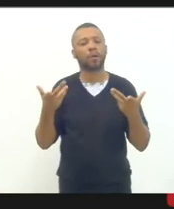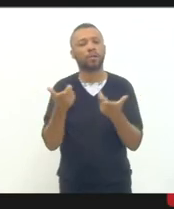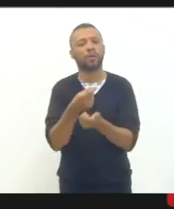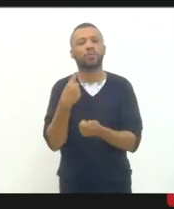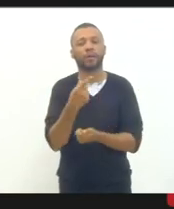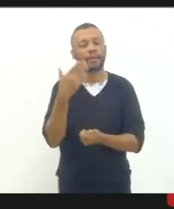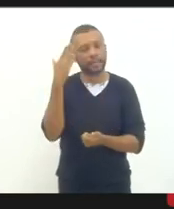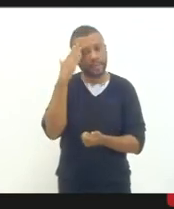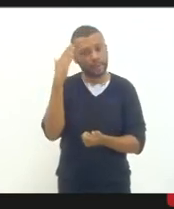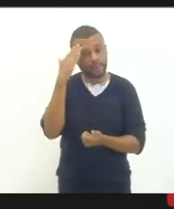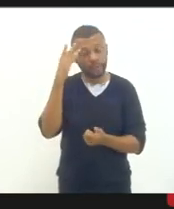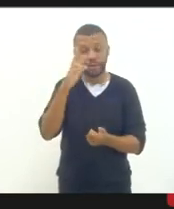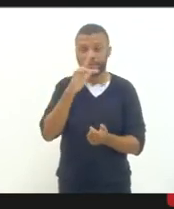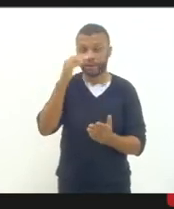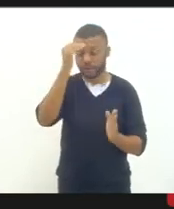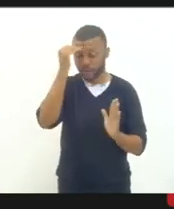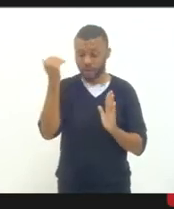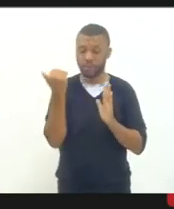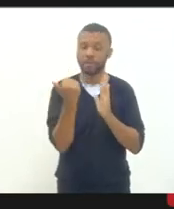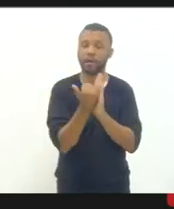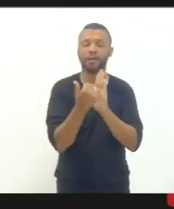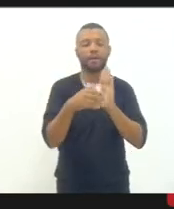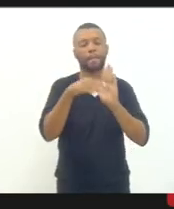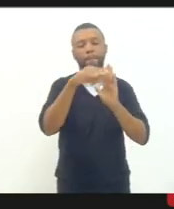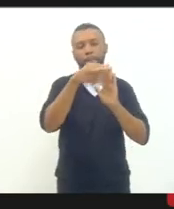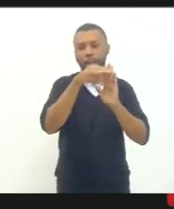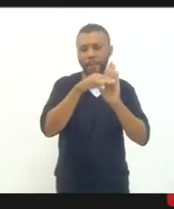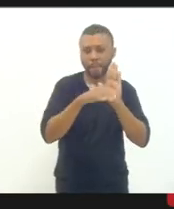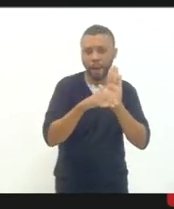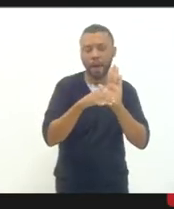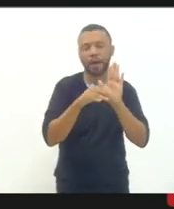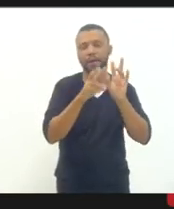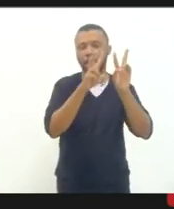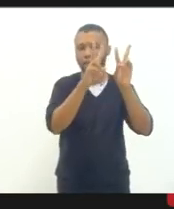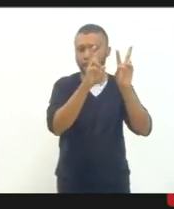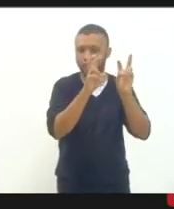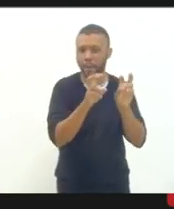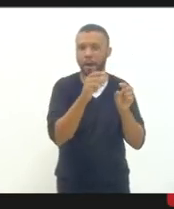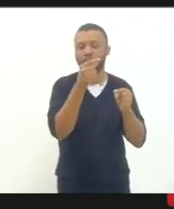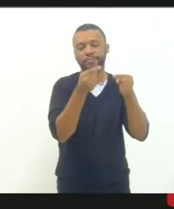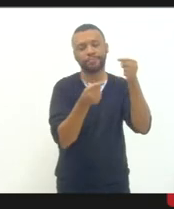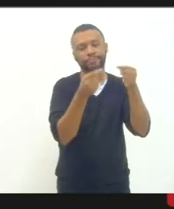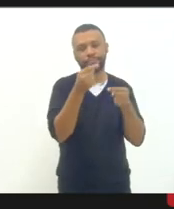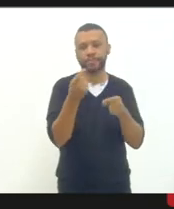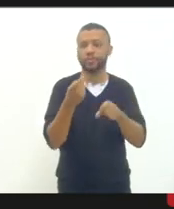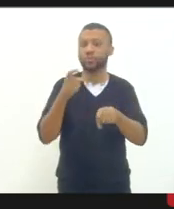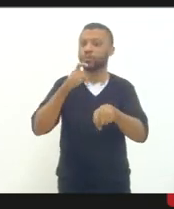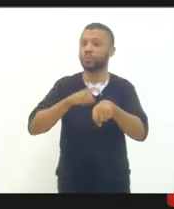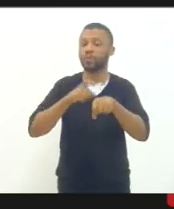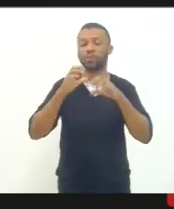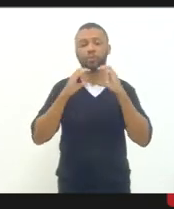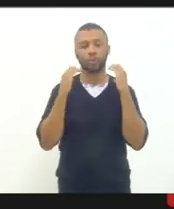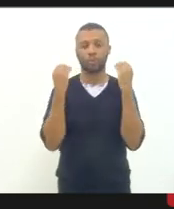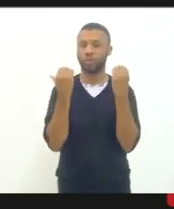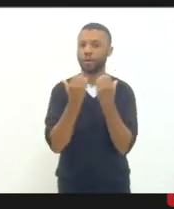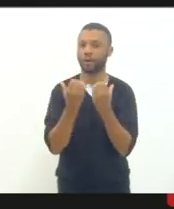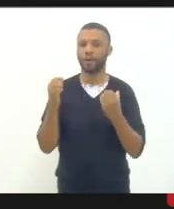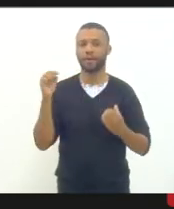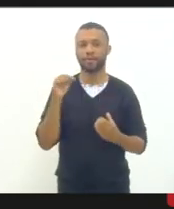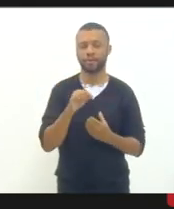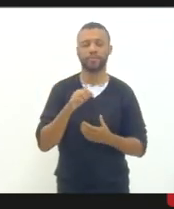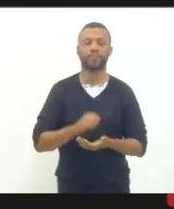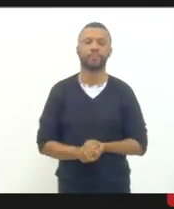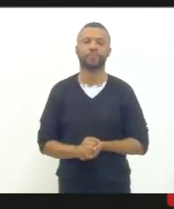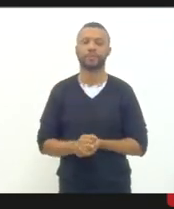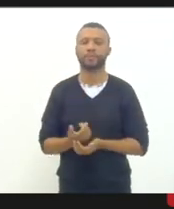serão respeitadas as faltas que foram discutidas e abordadas no nosso congresso e a última